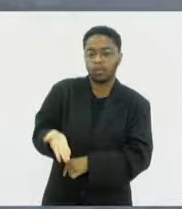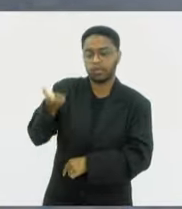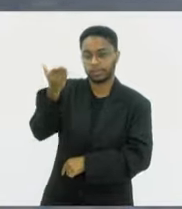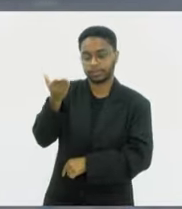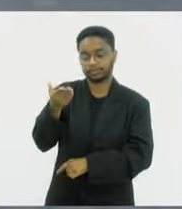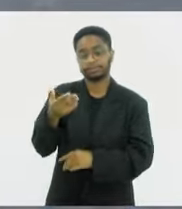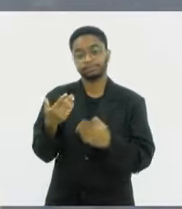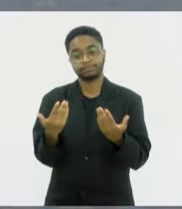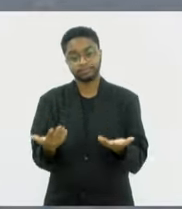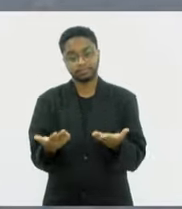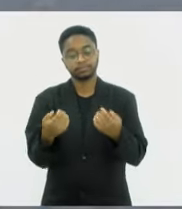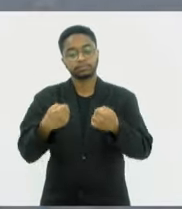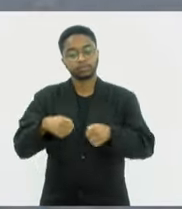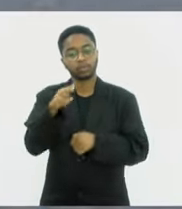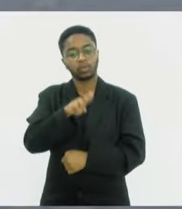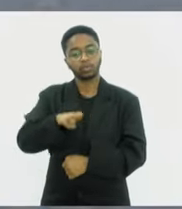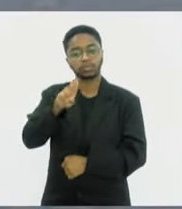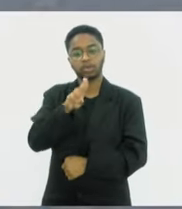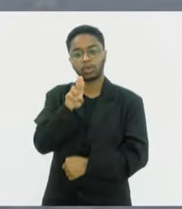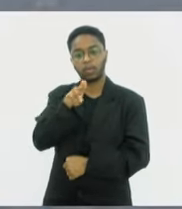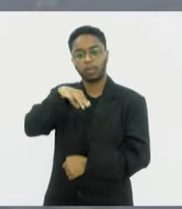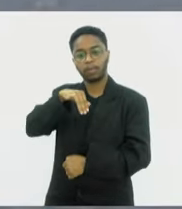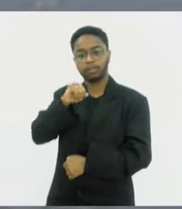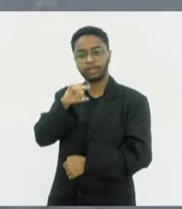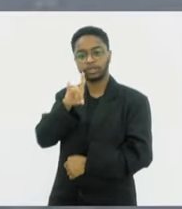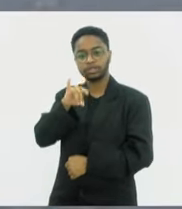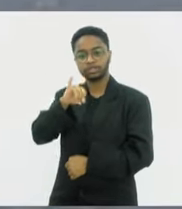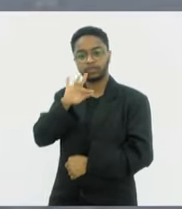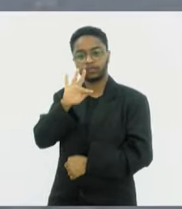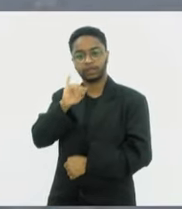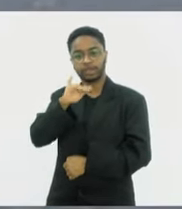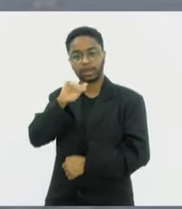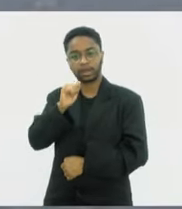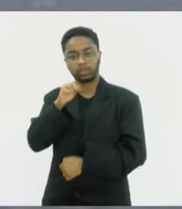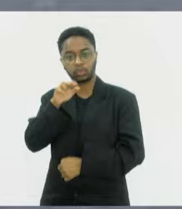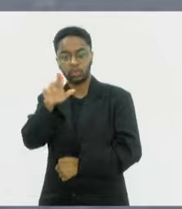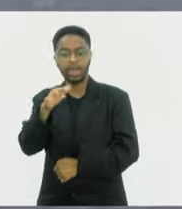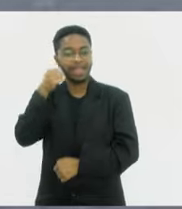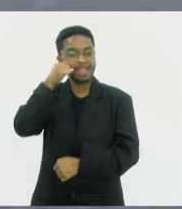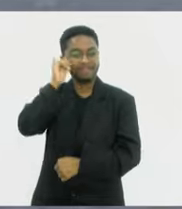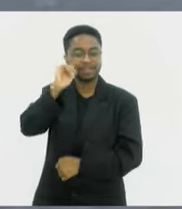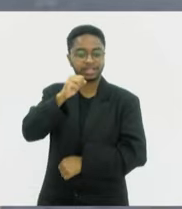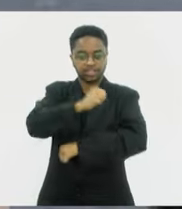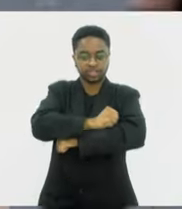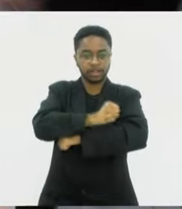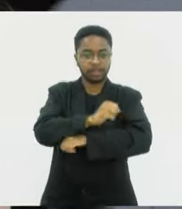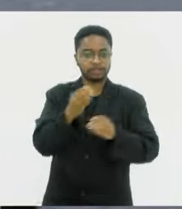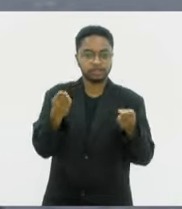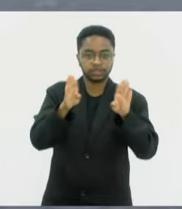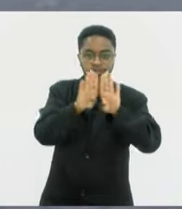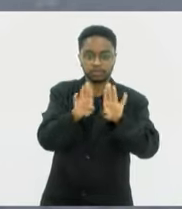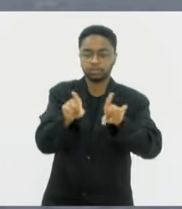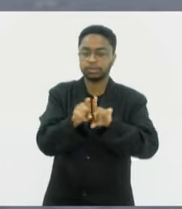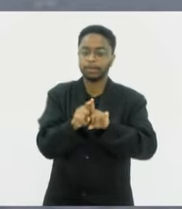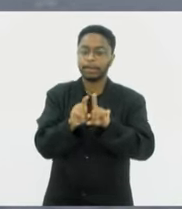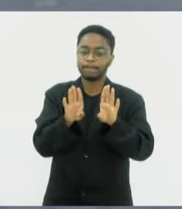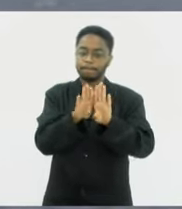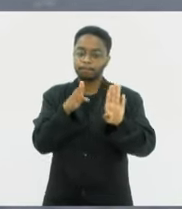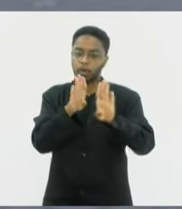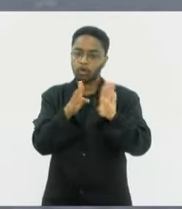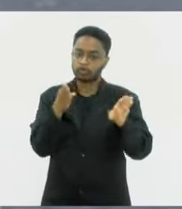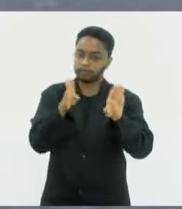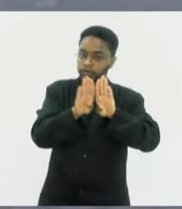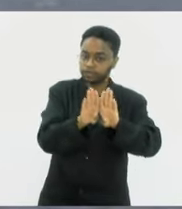Portanto, use umidificadores dentro de casa, não deixe as janelas fechadas, as portas fechadas, deixe sempre a casa muito arejada.